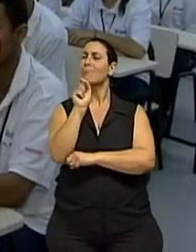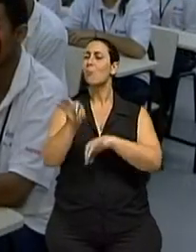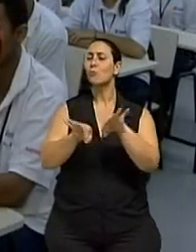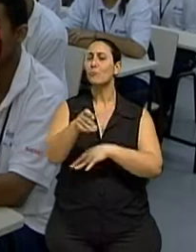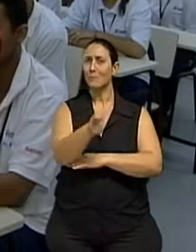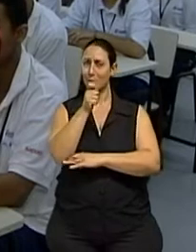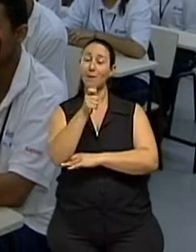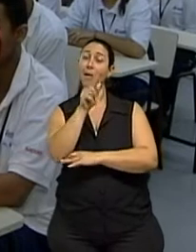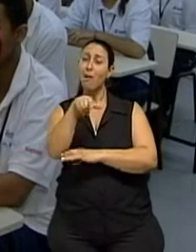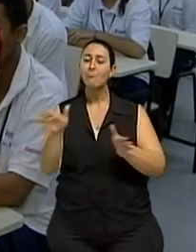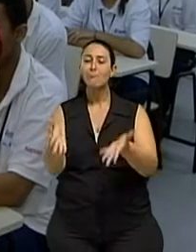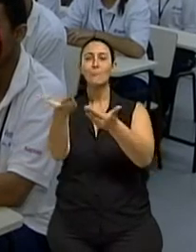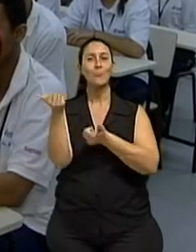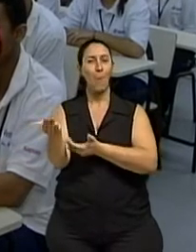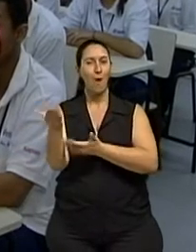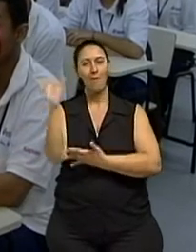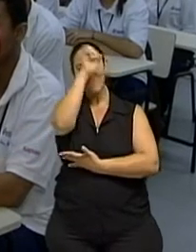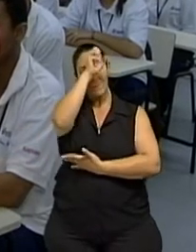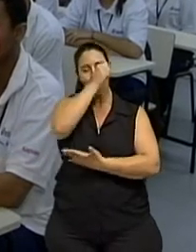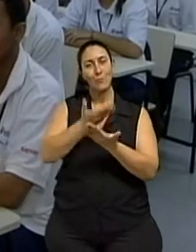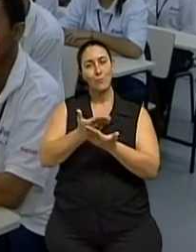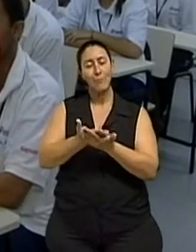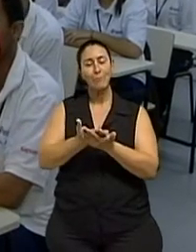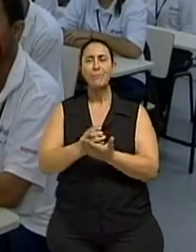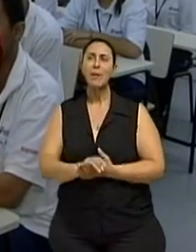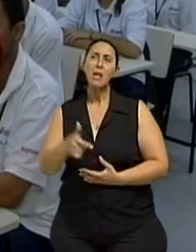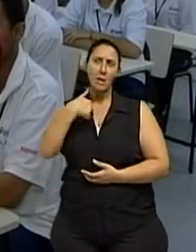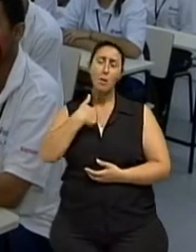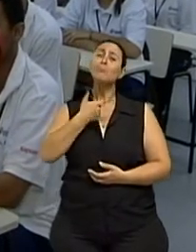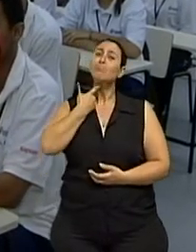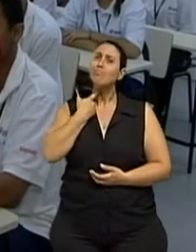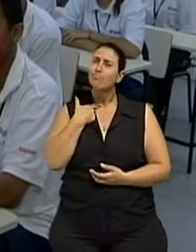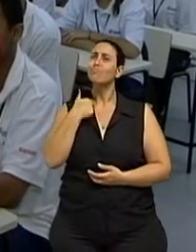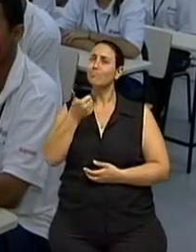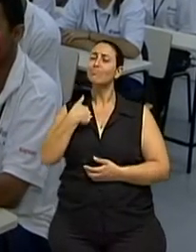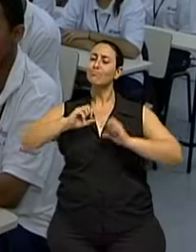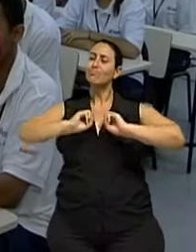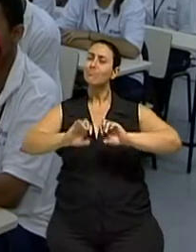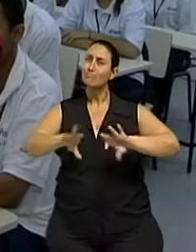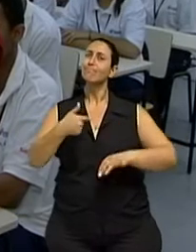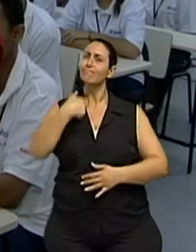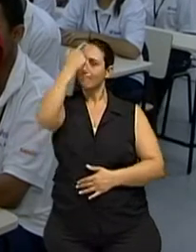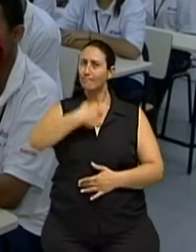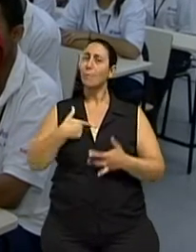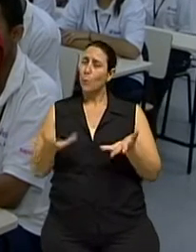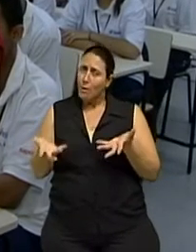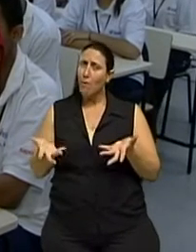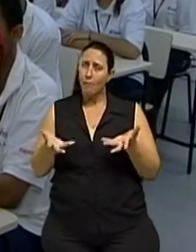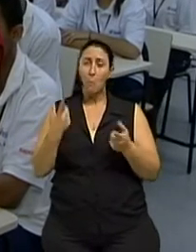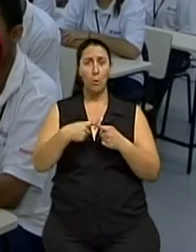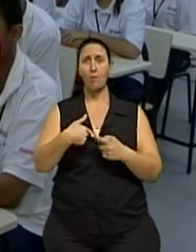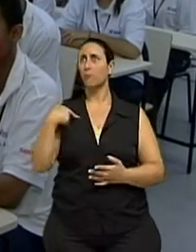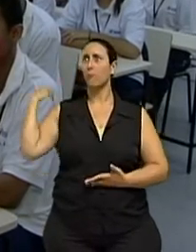aposentar. E aí surgiu essa oportunidade do Projeto Pescar, que era exatamente o que eu queria, que era dar aulas. Porque foi o que eu fiz a vida inteira.